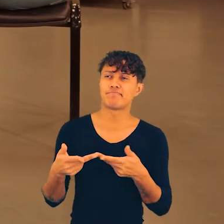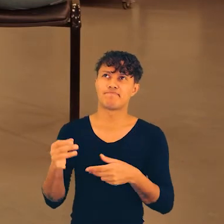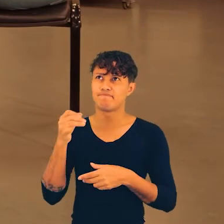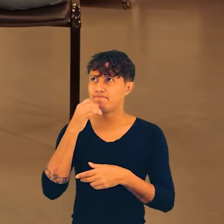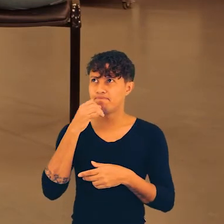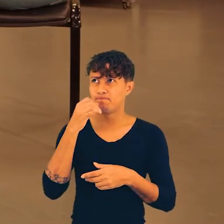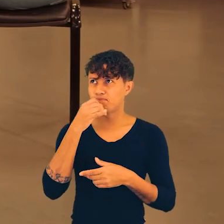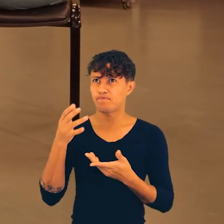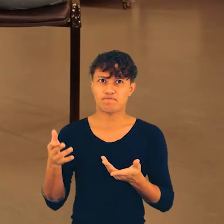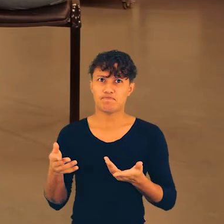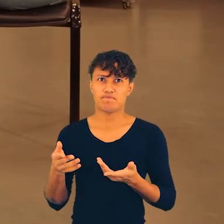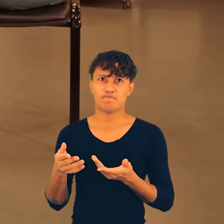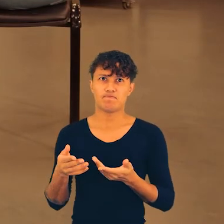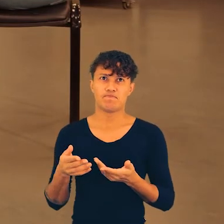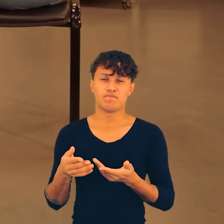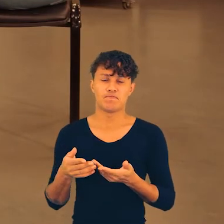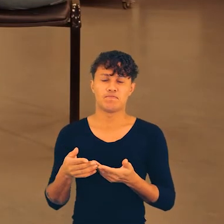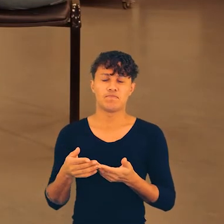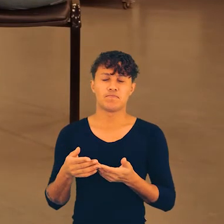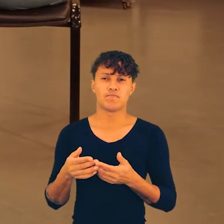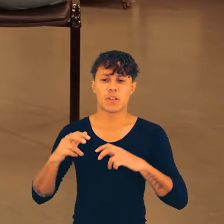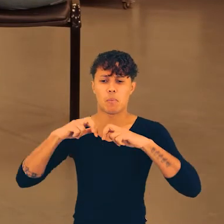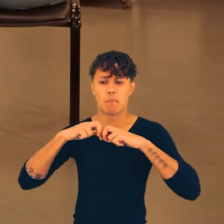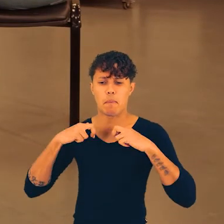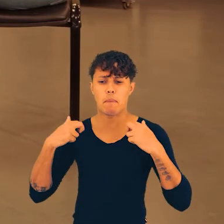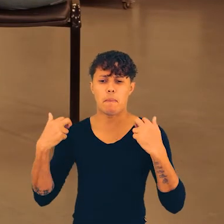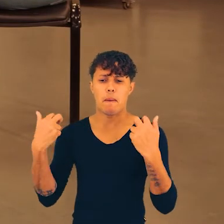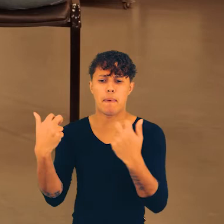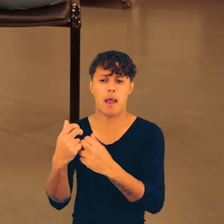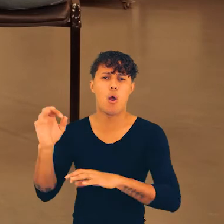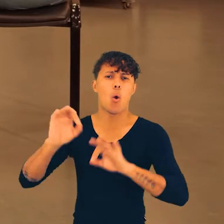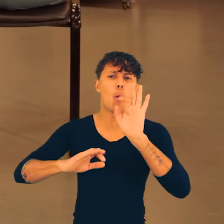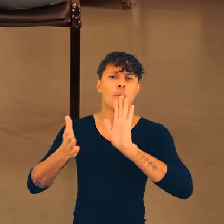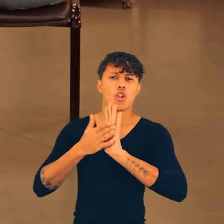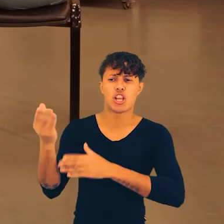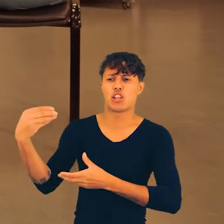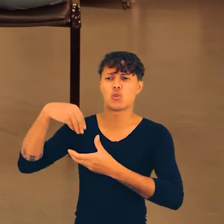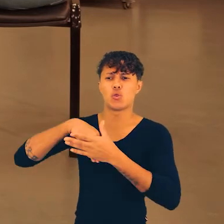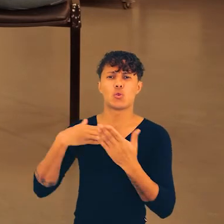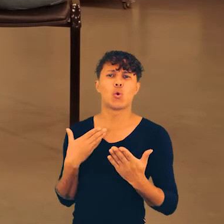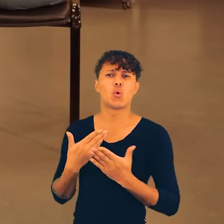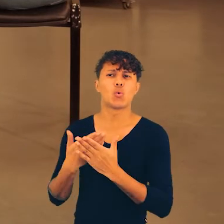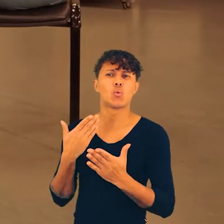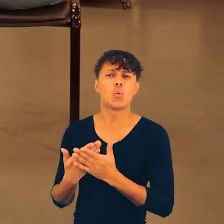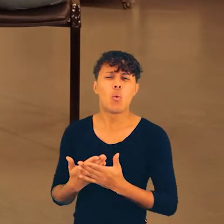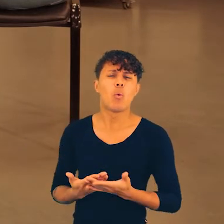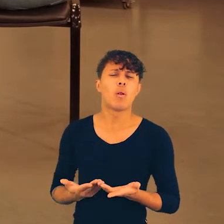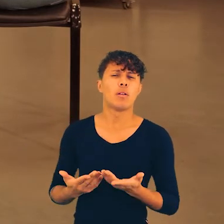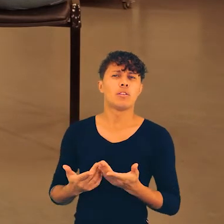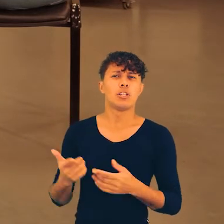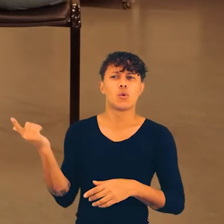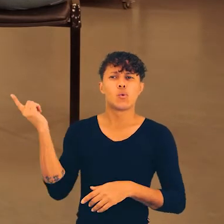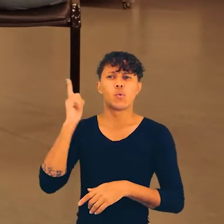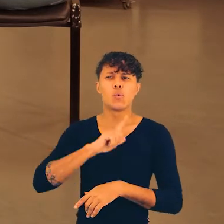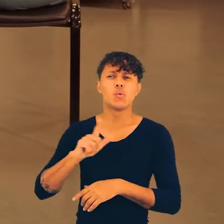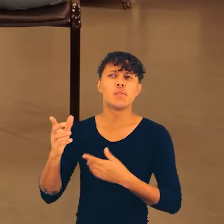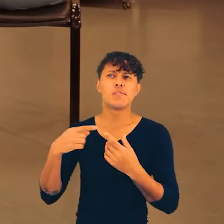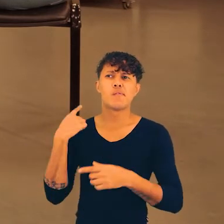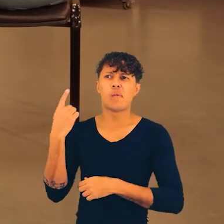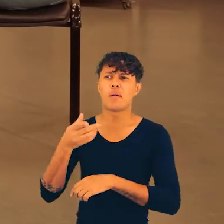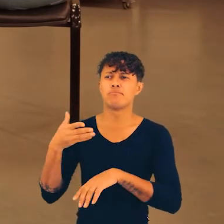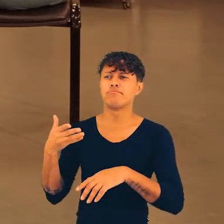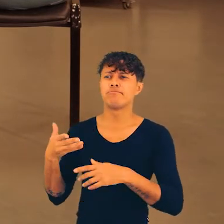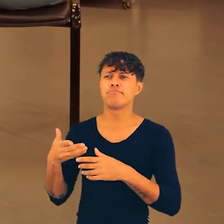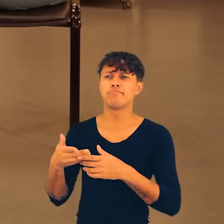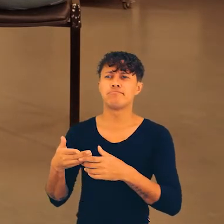conversa, acho que a gente poderia fazer um... uma roda, assim, de conversa, um projeto dentro da escola para